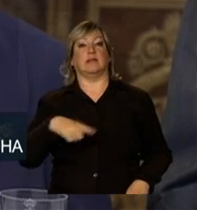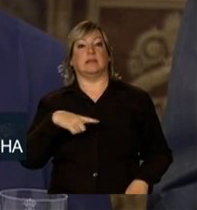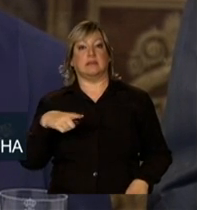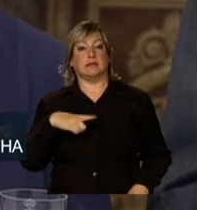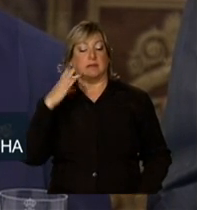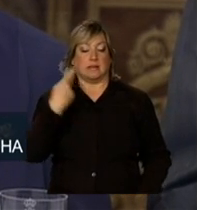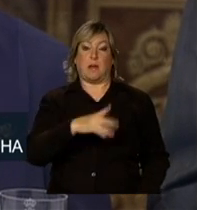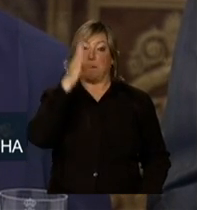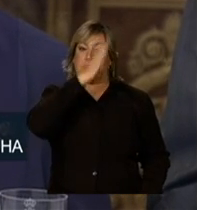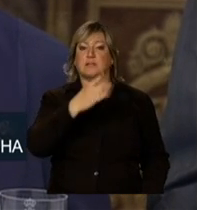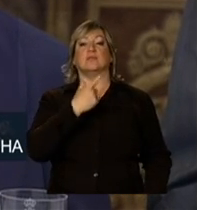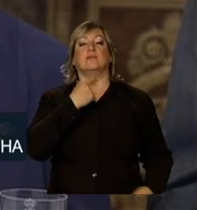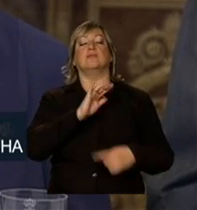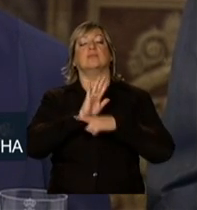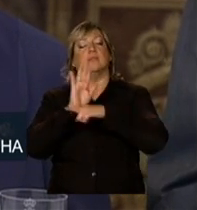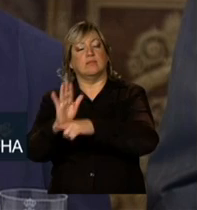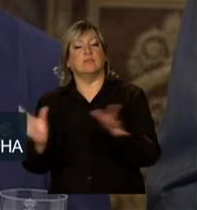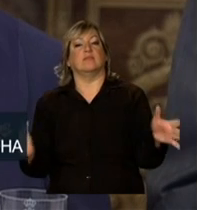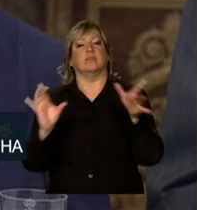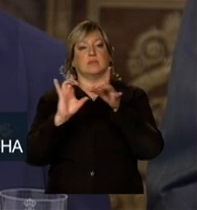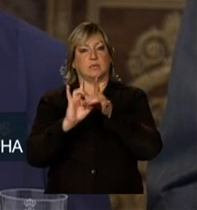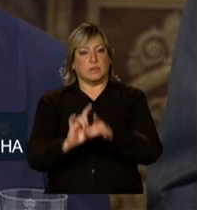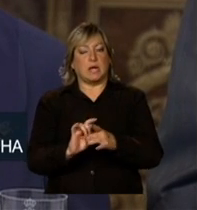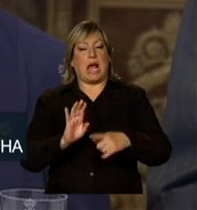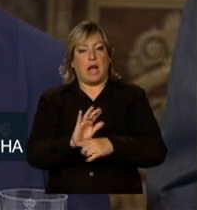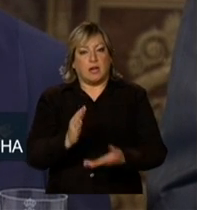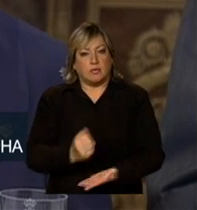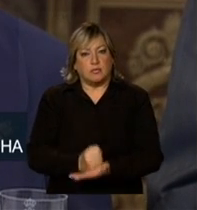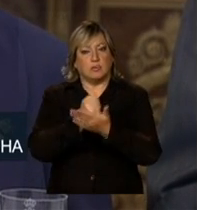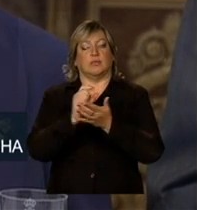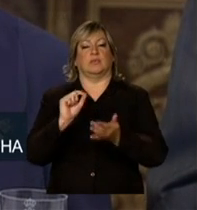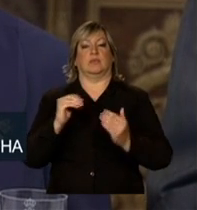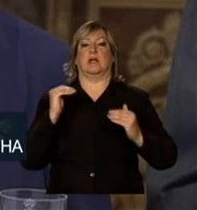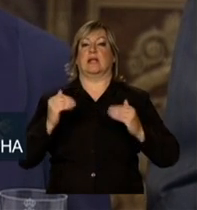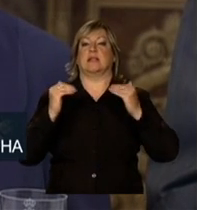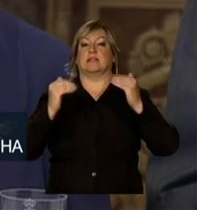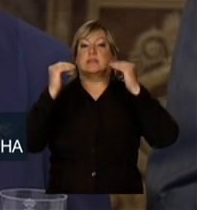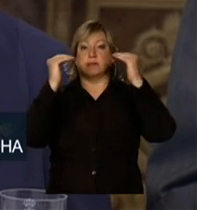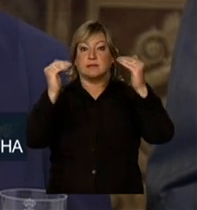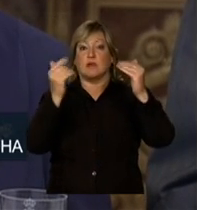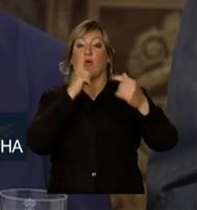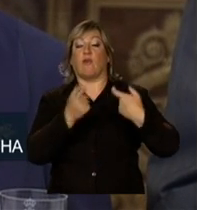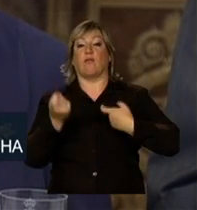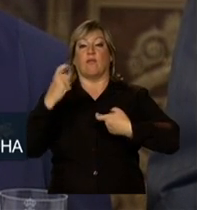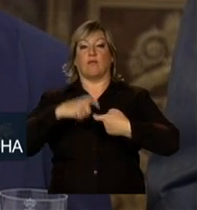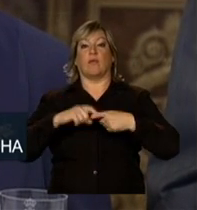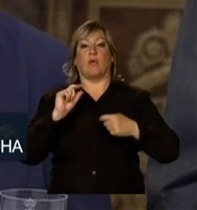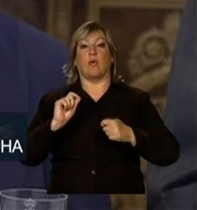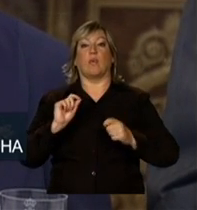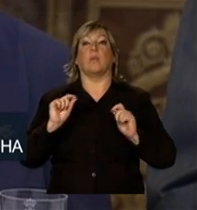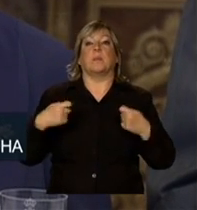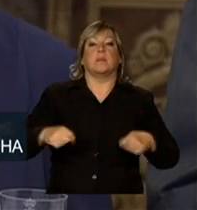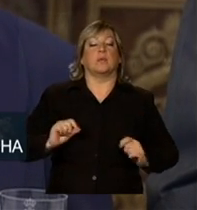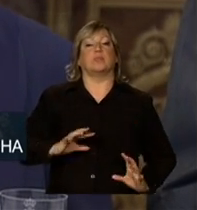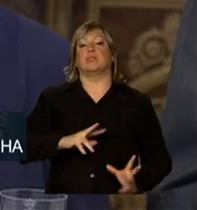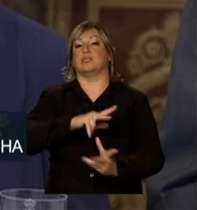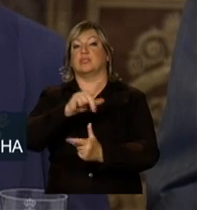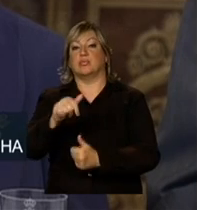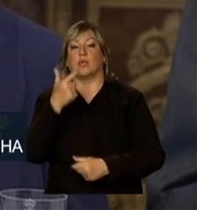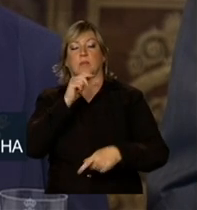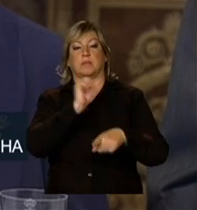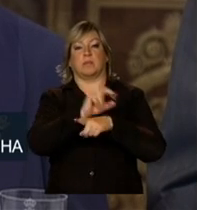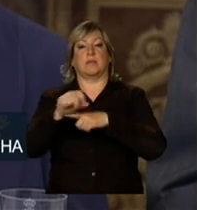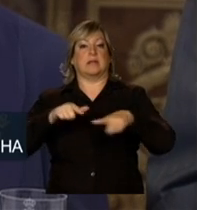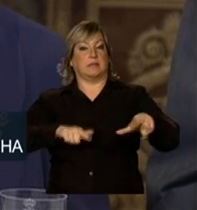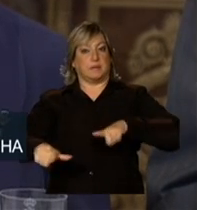aliado disposto a participar de um pacto em favor do crescimento, da recuperação da demanda global e do emprego. O